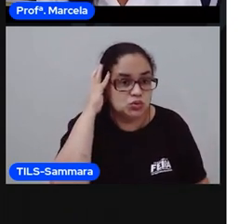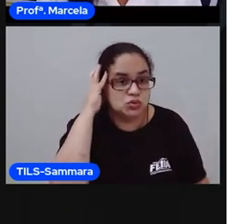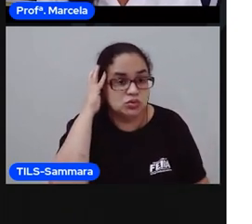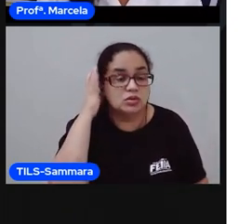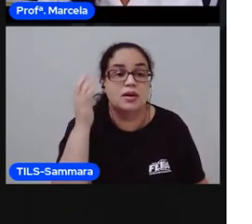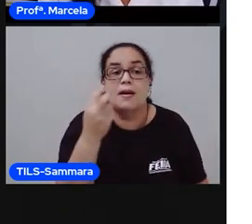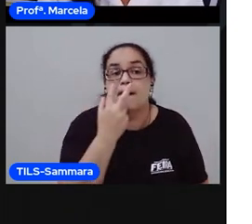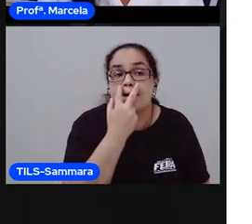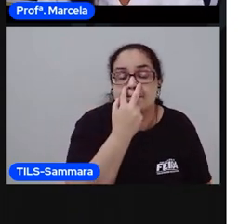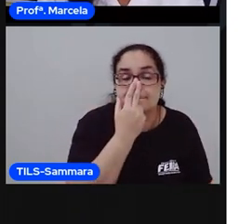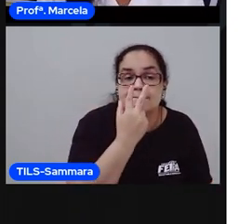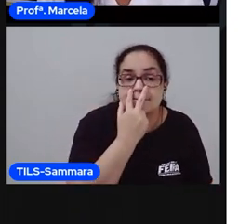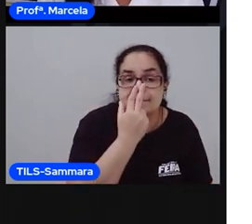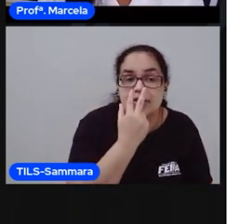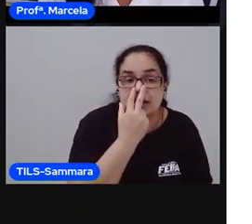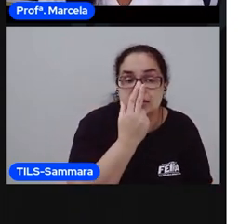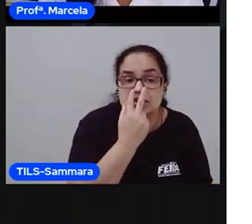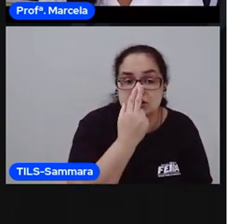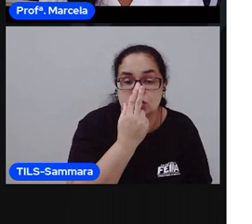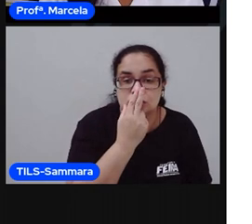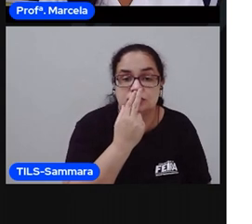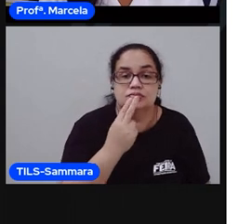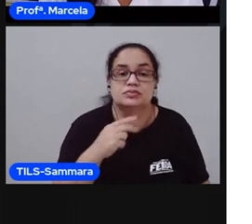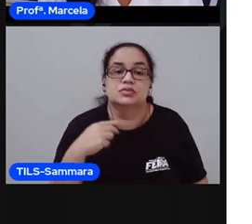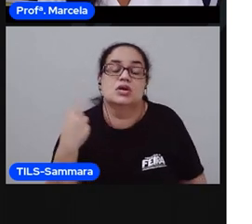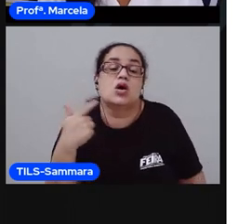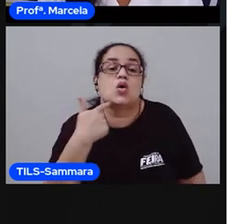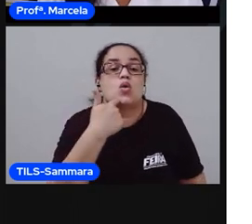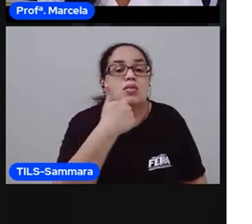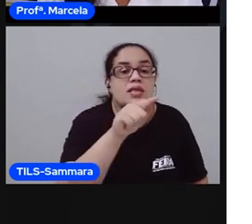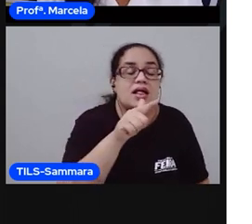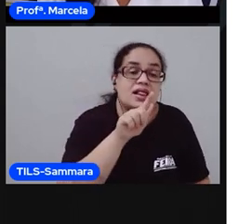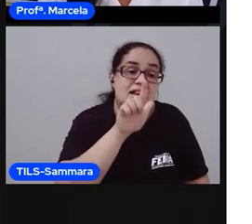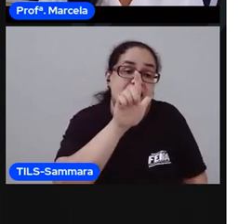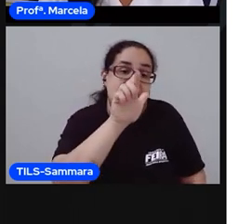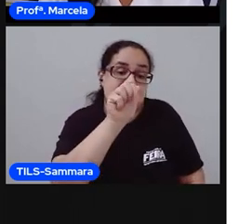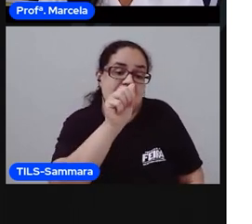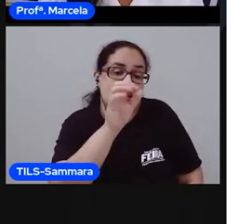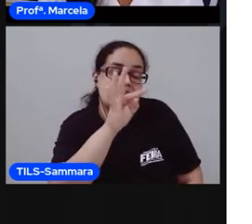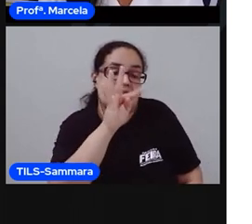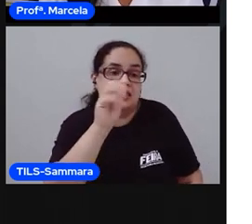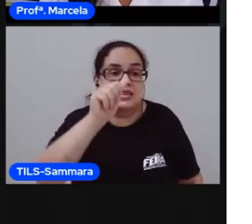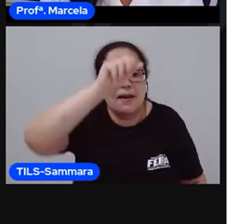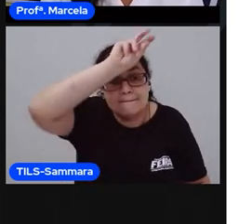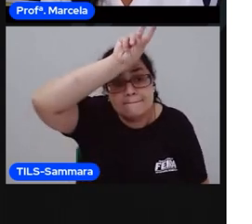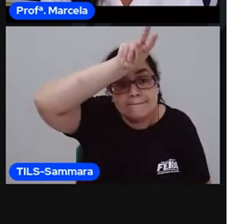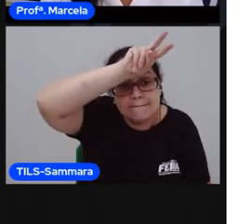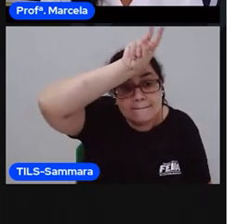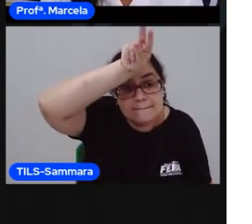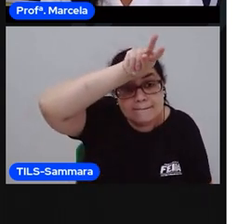semelhante? Ó a outra. Lata. Barata.